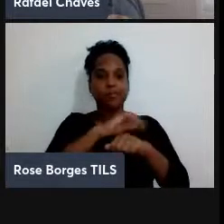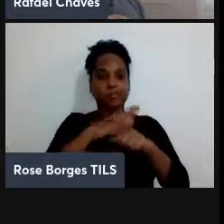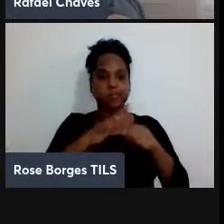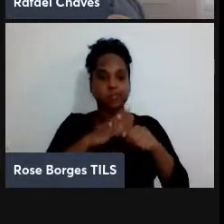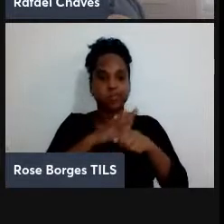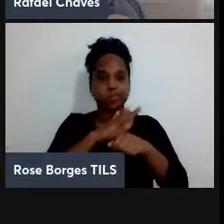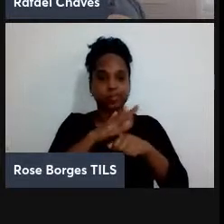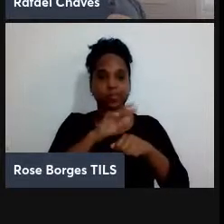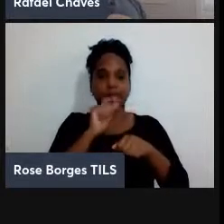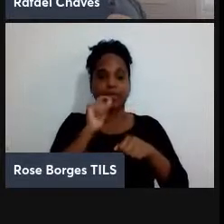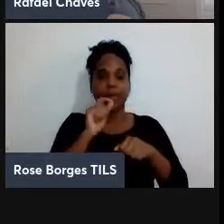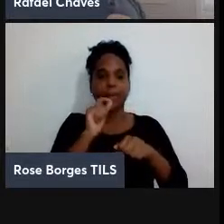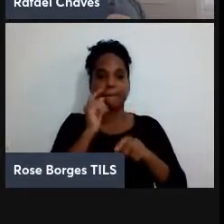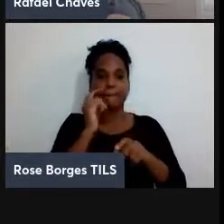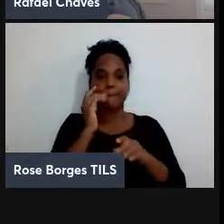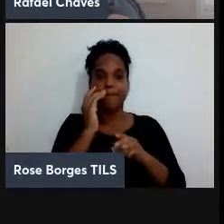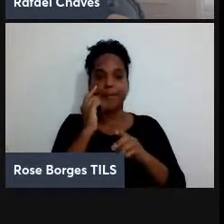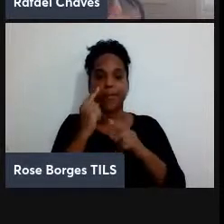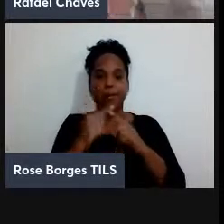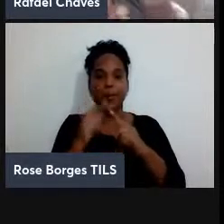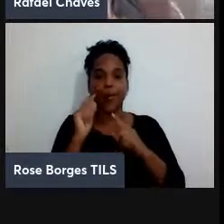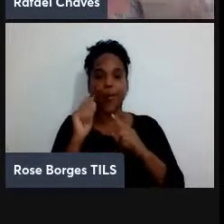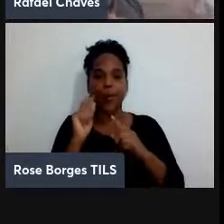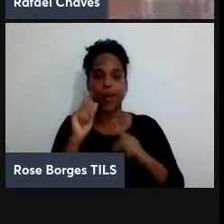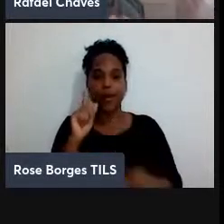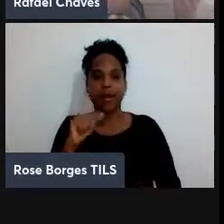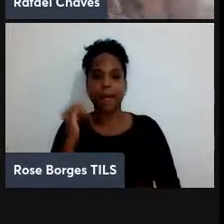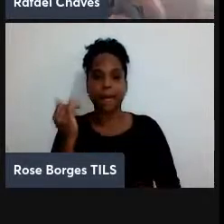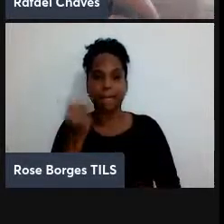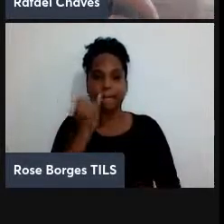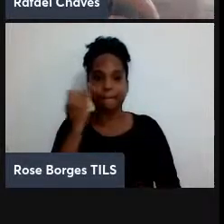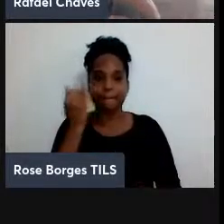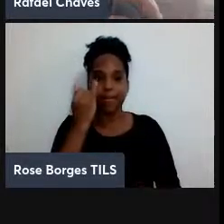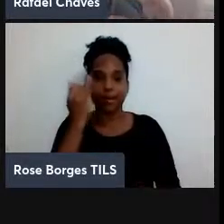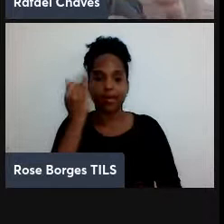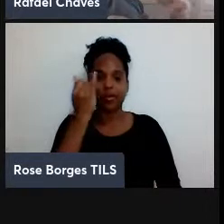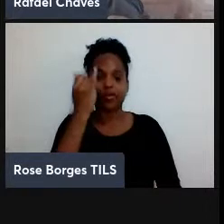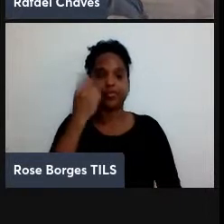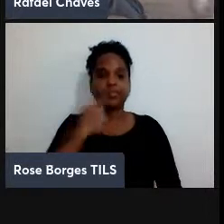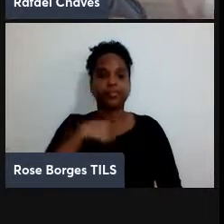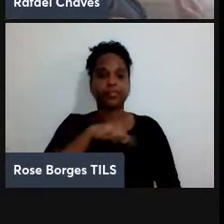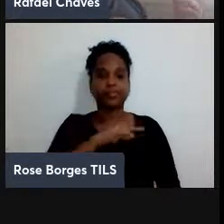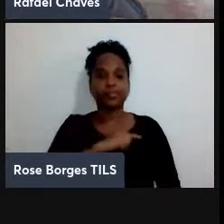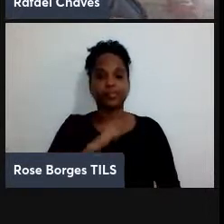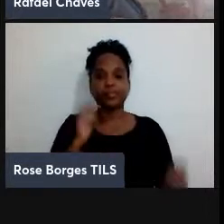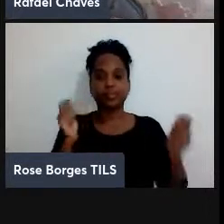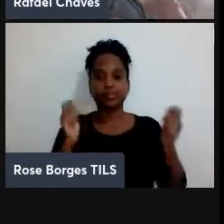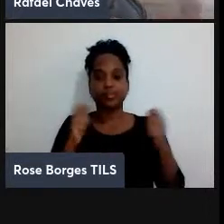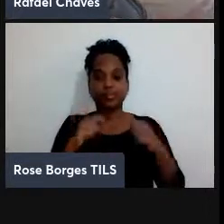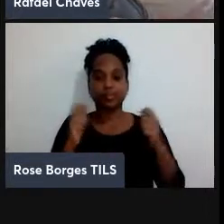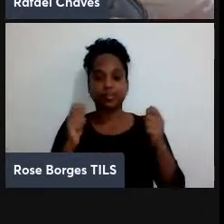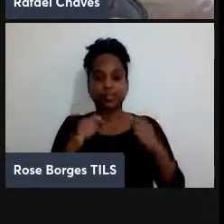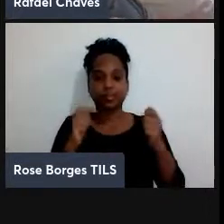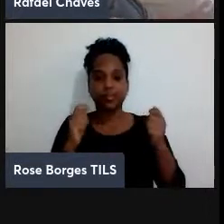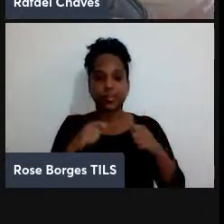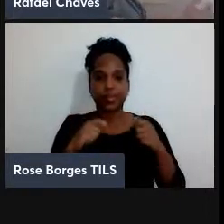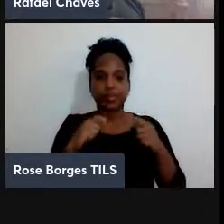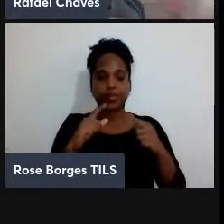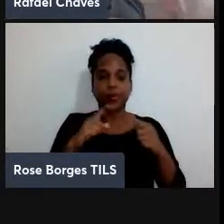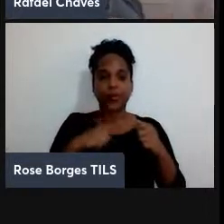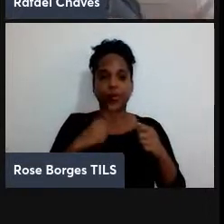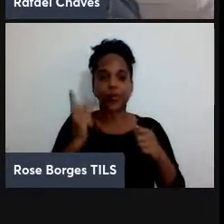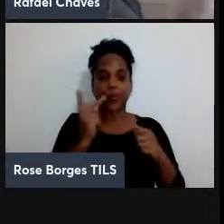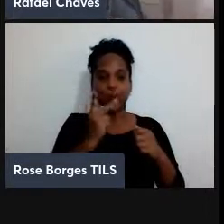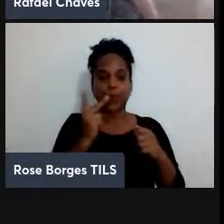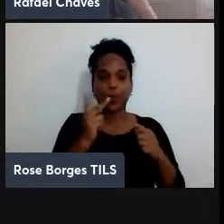E por que ele é muito importante? Porque ele nos permite estabelecer pares emaranhados a grandes distâncias. Vamos